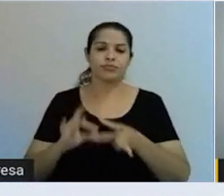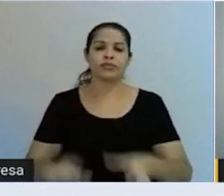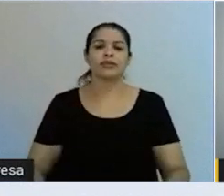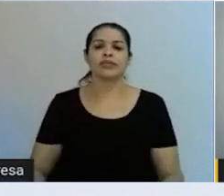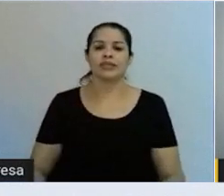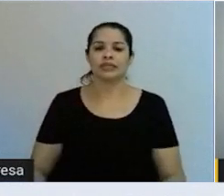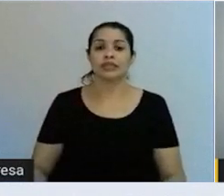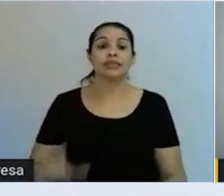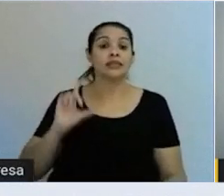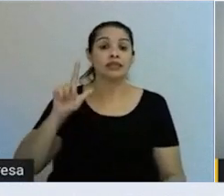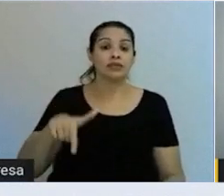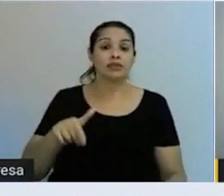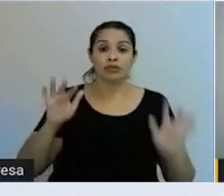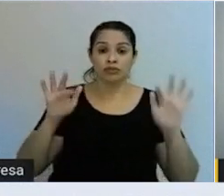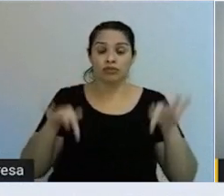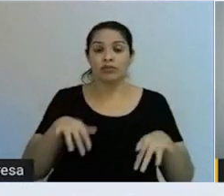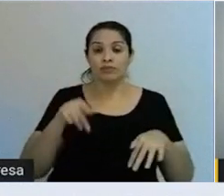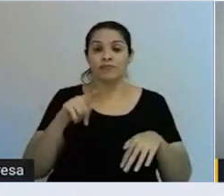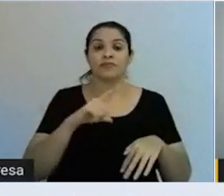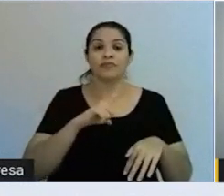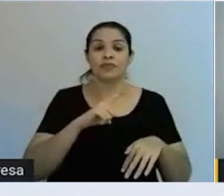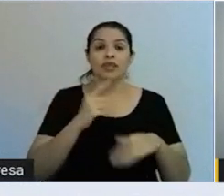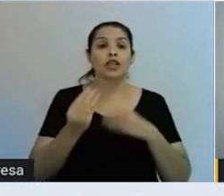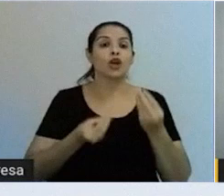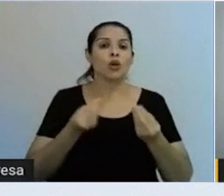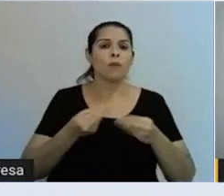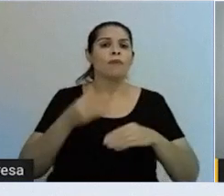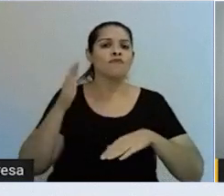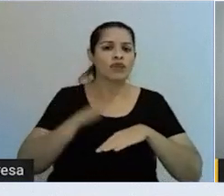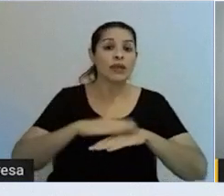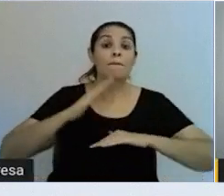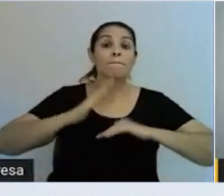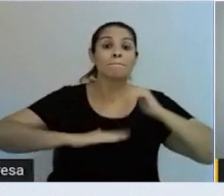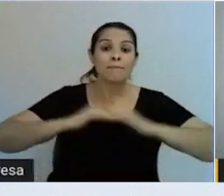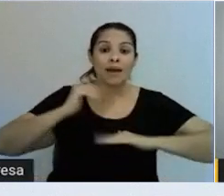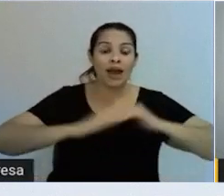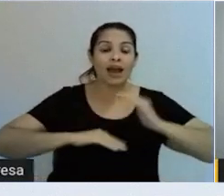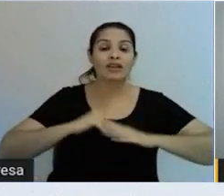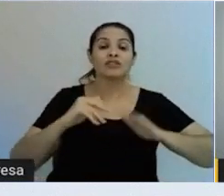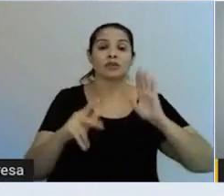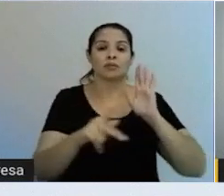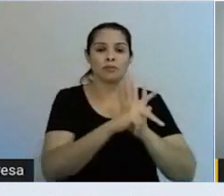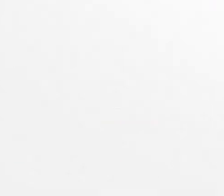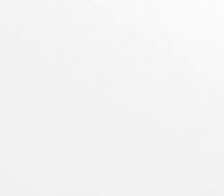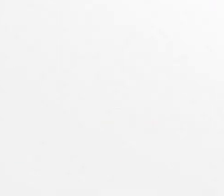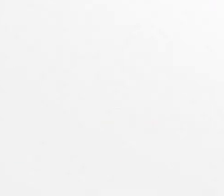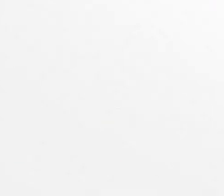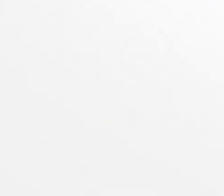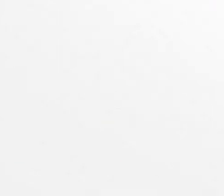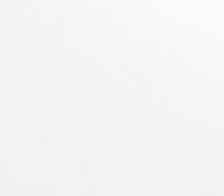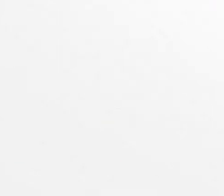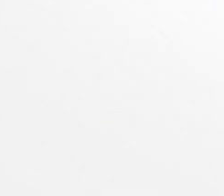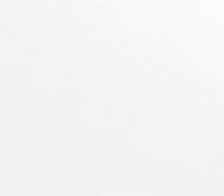a aplicação dos pilares técnicos de fato. Quer dizer, a botar a mão na massa e começar a trabalhar.